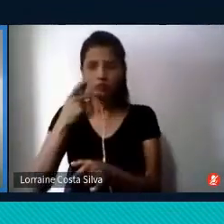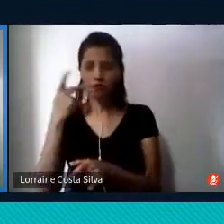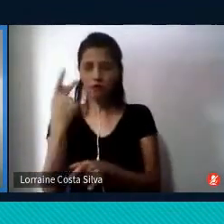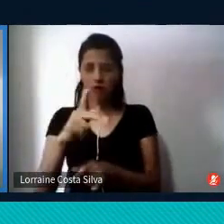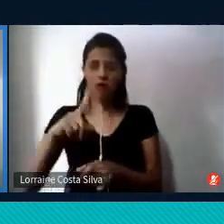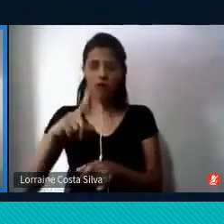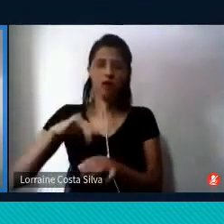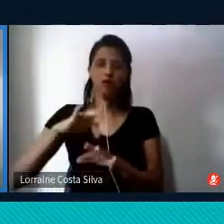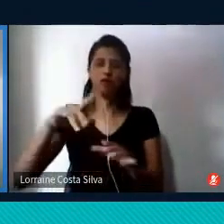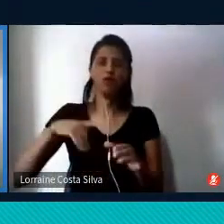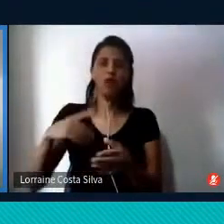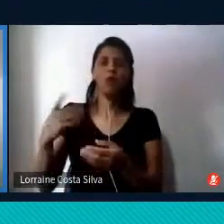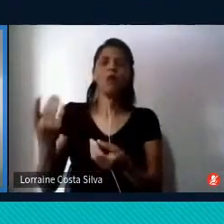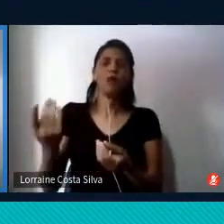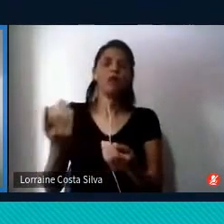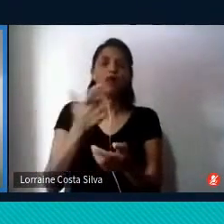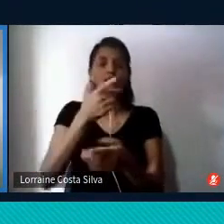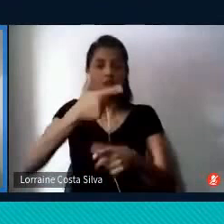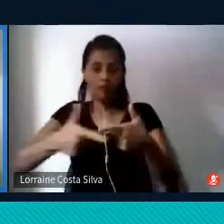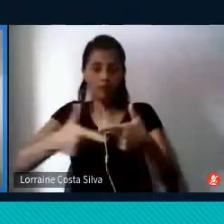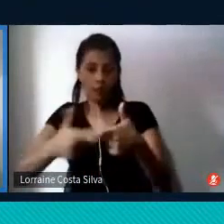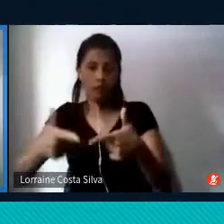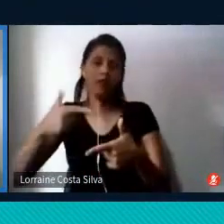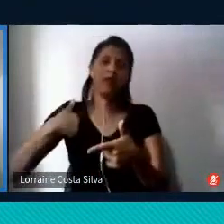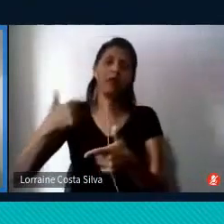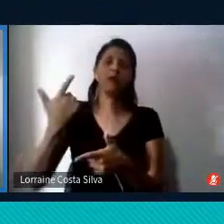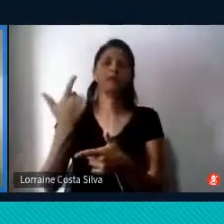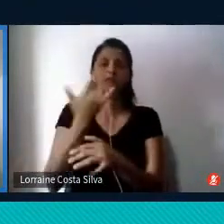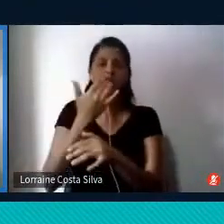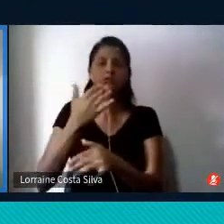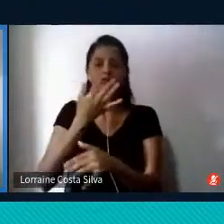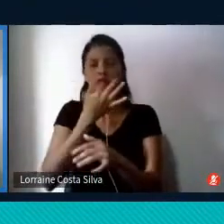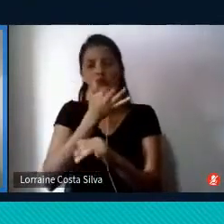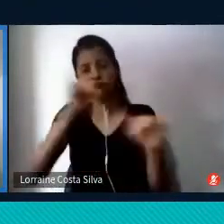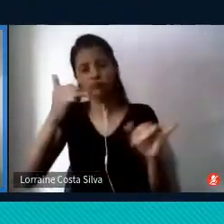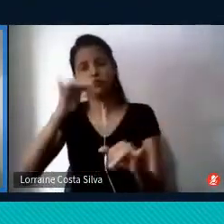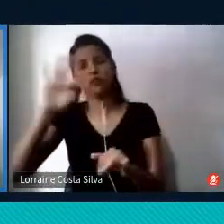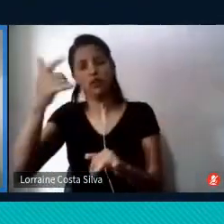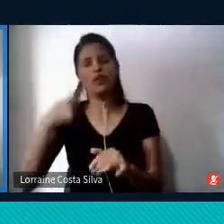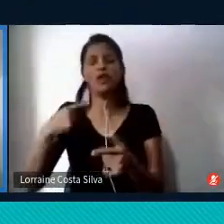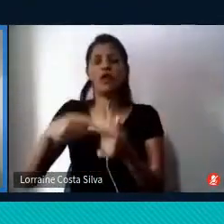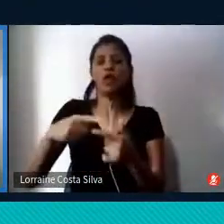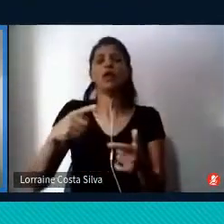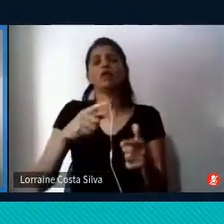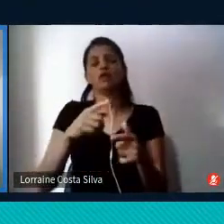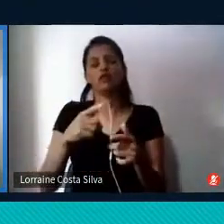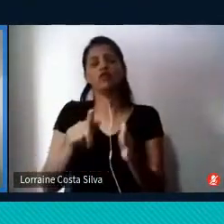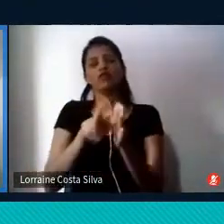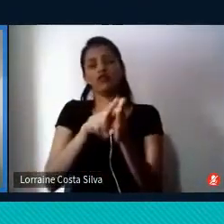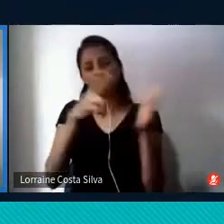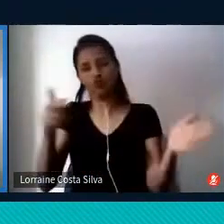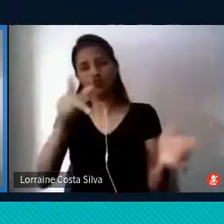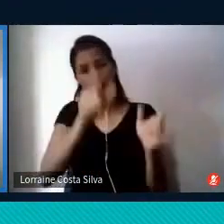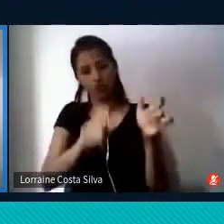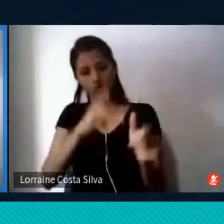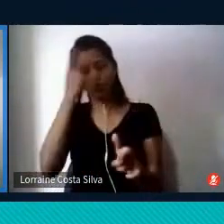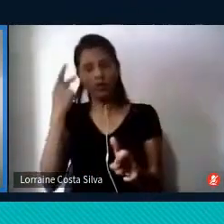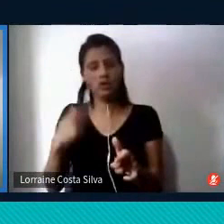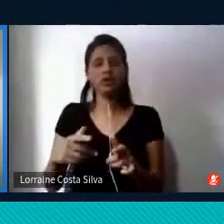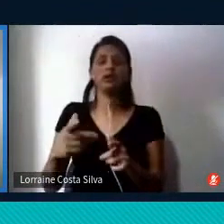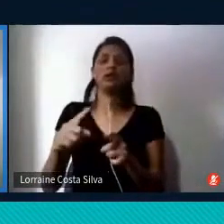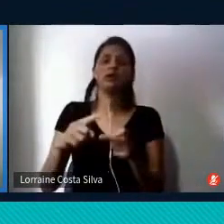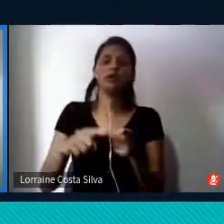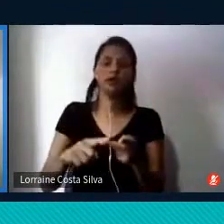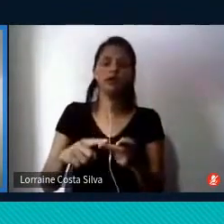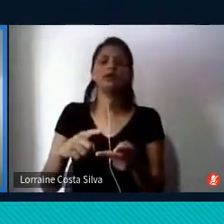desinformação científica são jornalistas ou atores políticos, sobretudo secretários municipais e estaduais de saúde, só em uma matéria eles